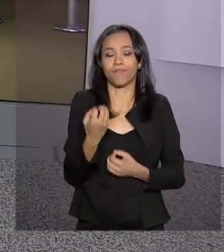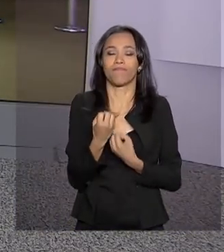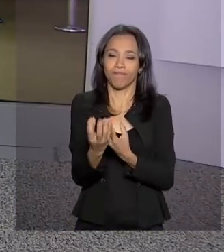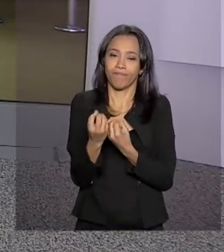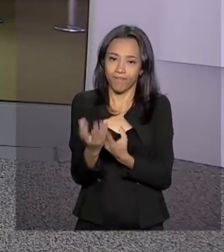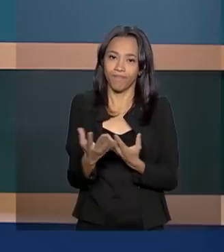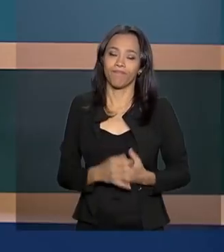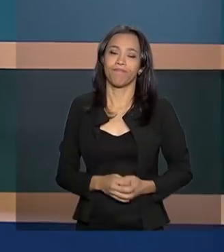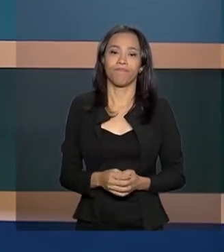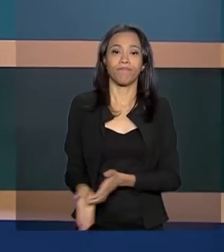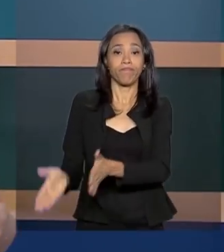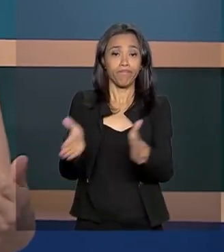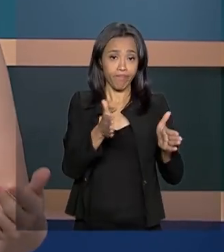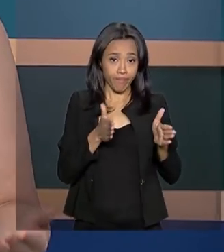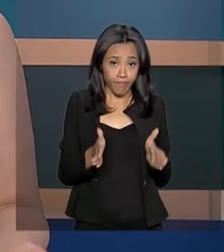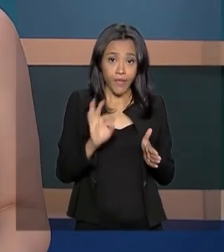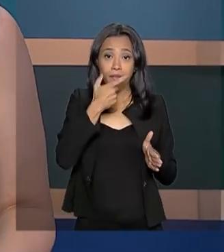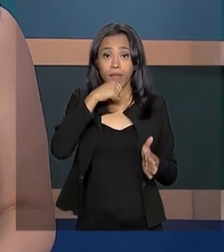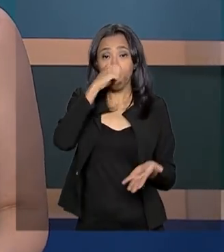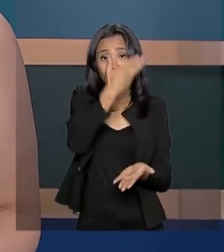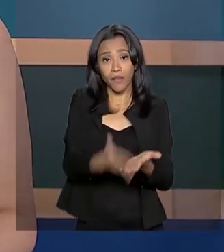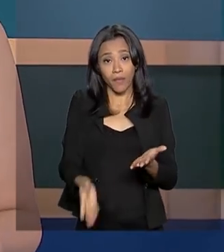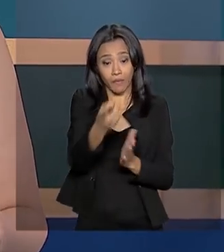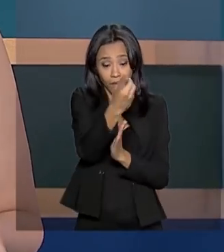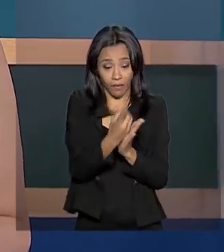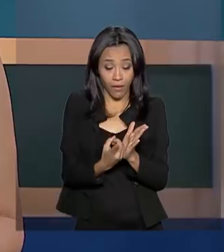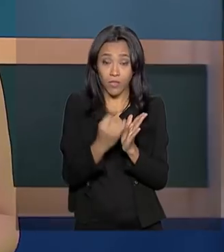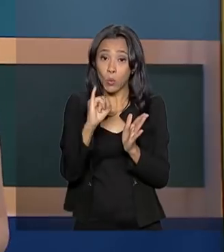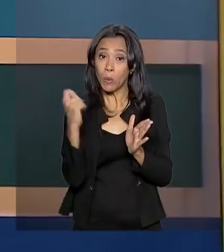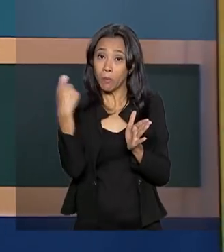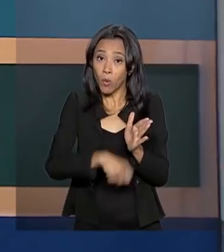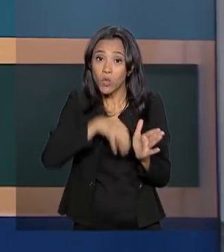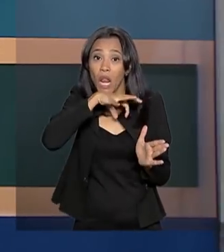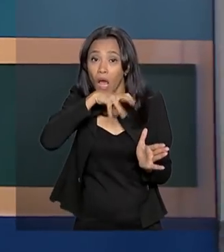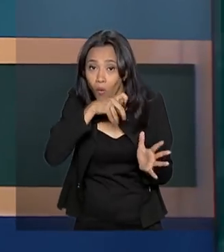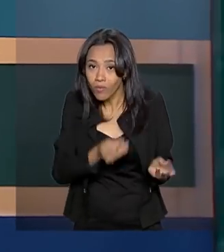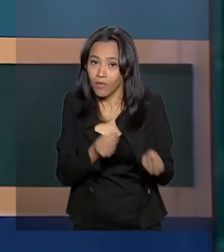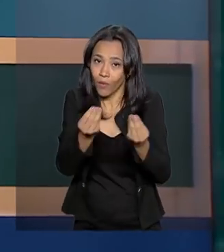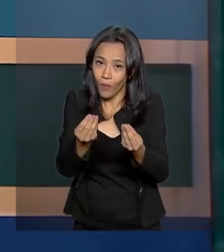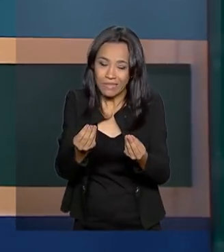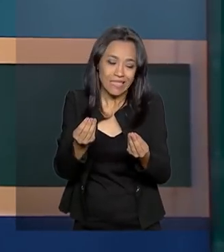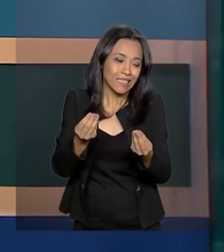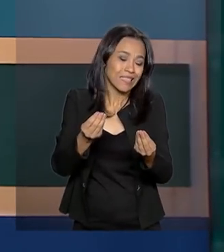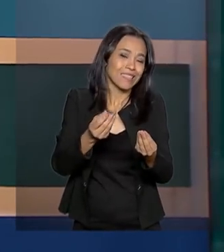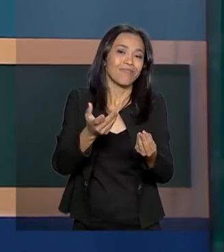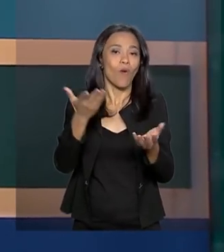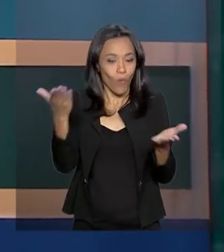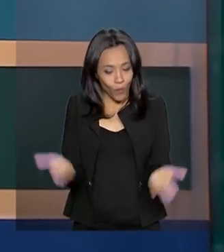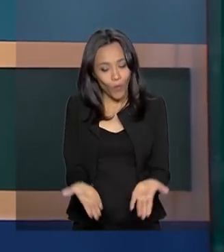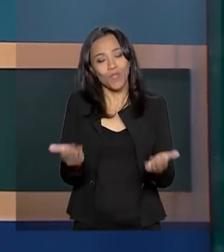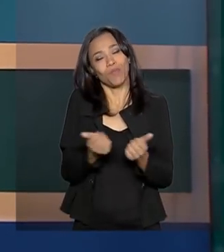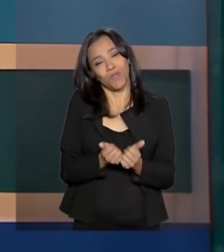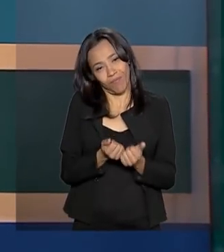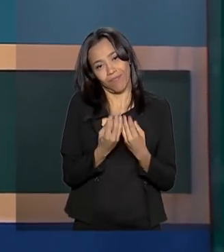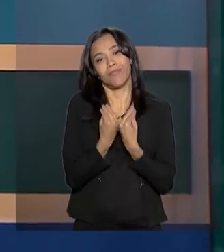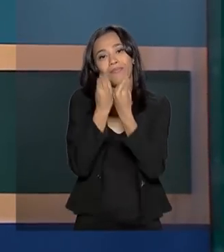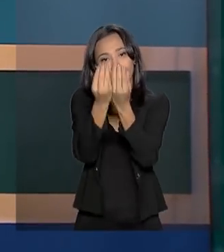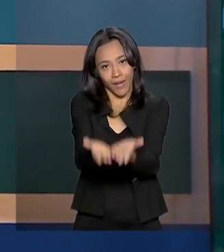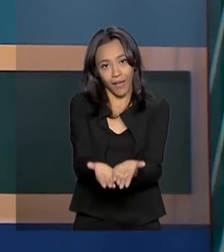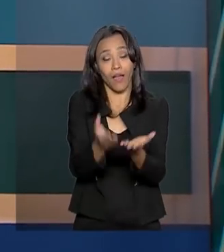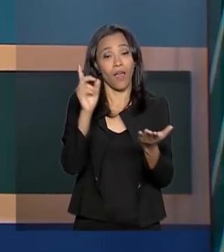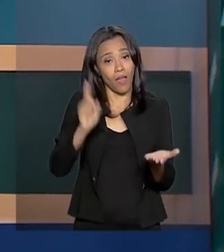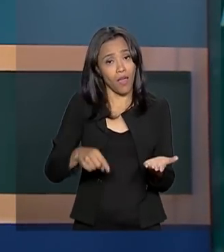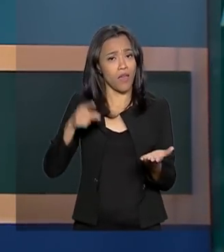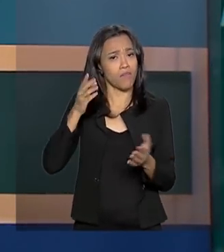informações. E olha, quem perdeu o prazo de entrega do imposto de renda pode enviar a declaração a partir de hoje. O programa da Receita